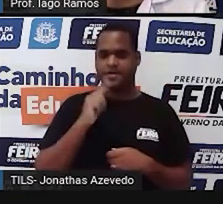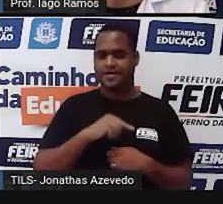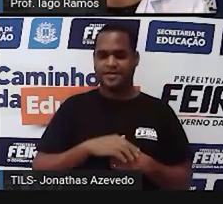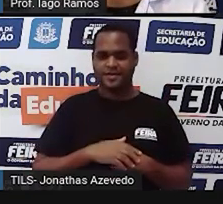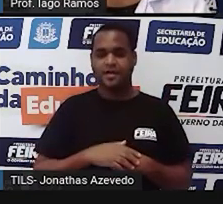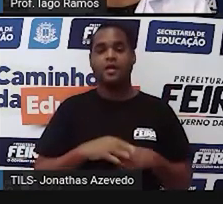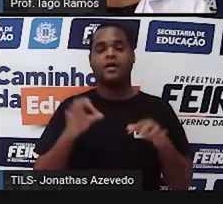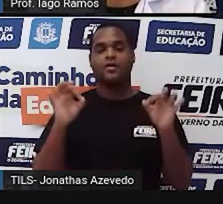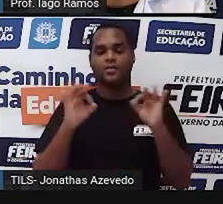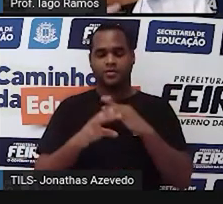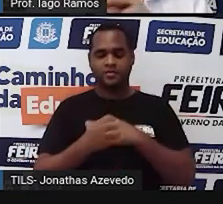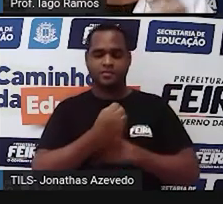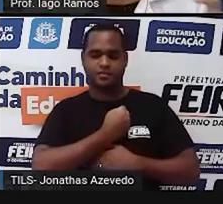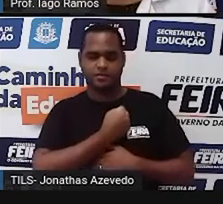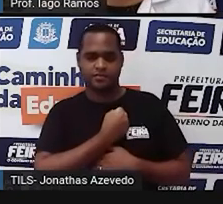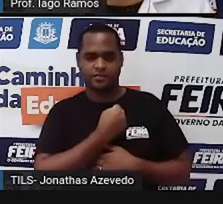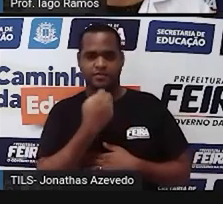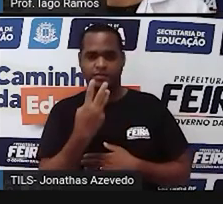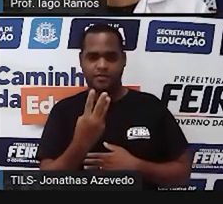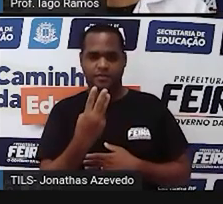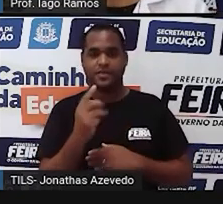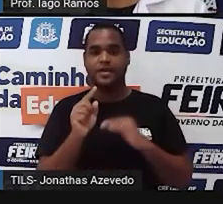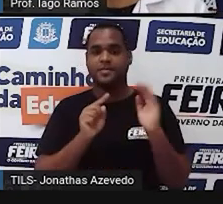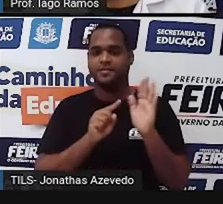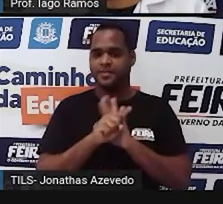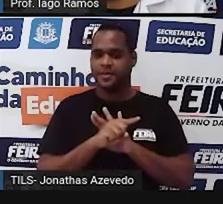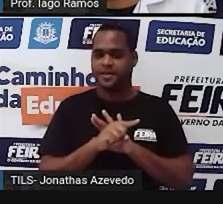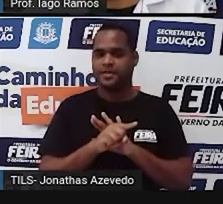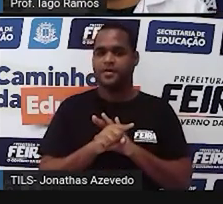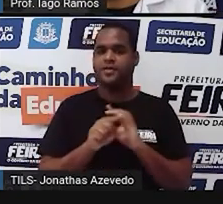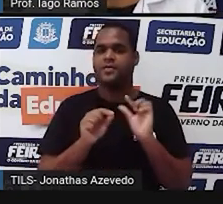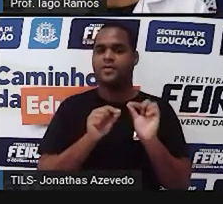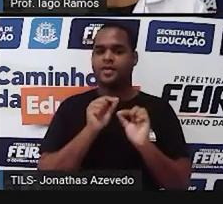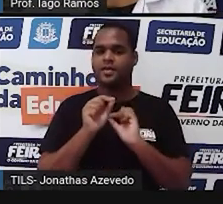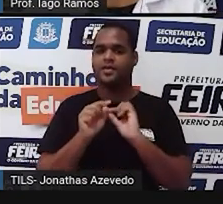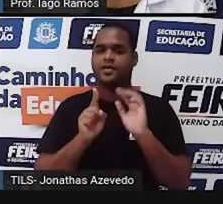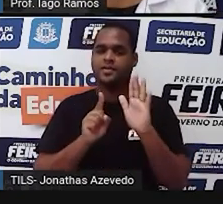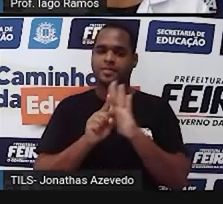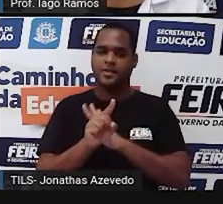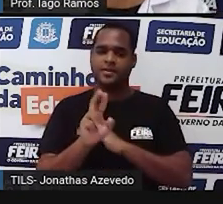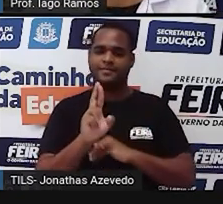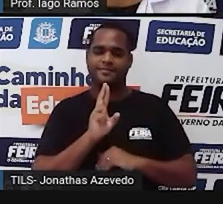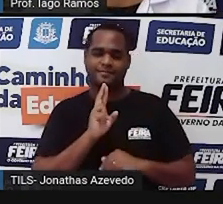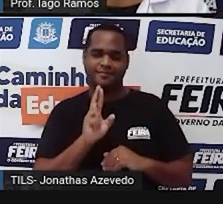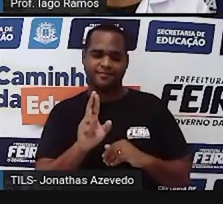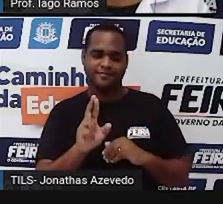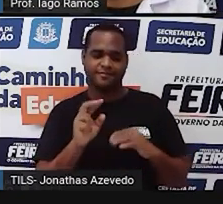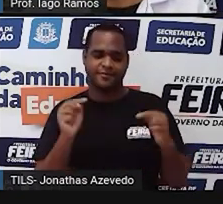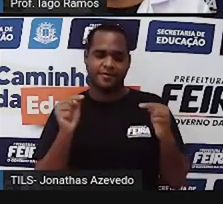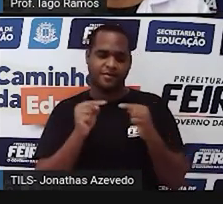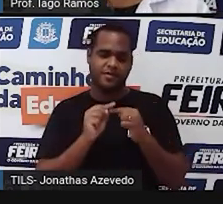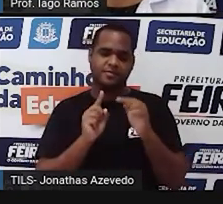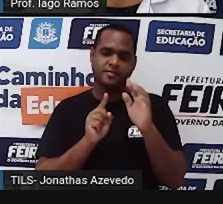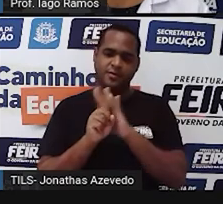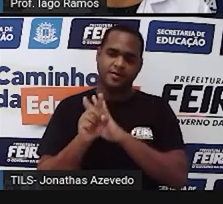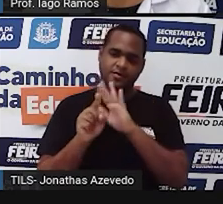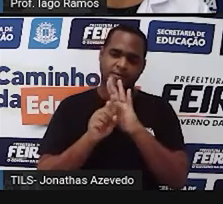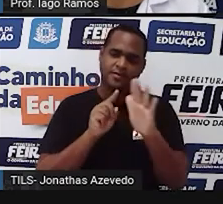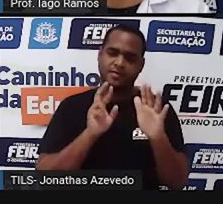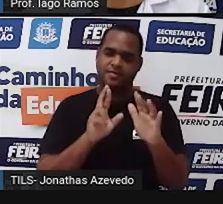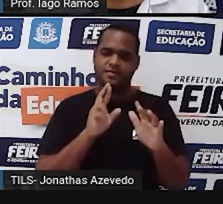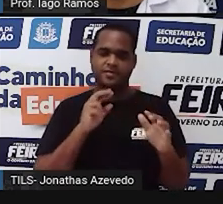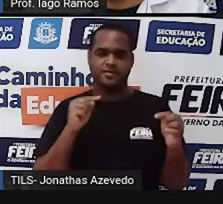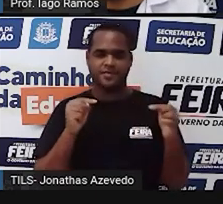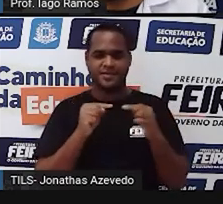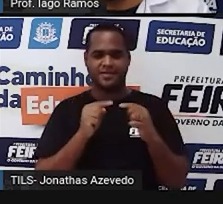Fechou a etapa 3, você vai para a última etapa desse material, que é um quiz, um joguinho de